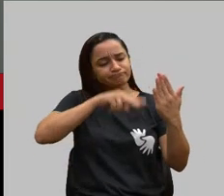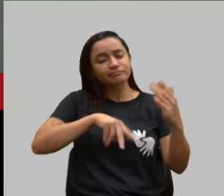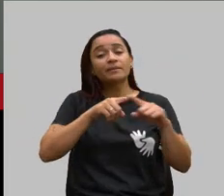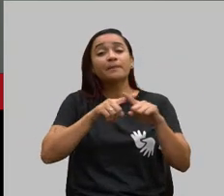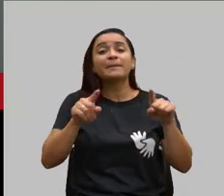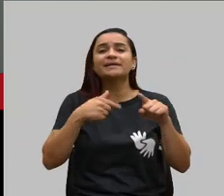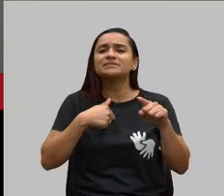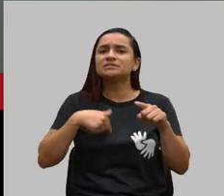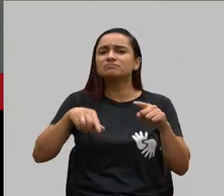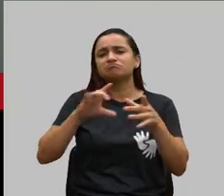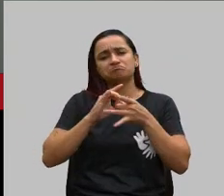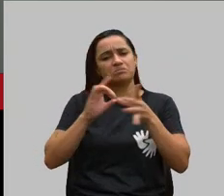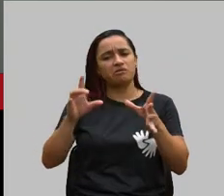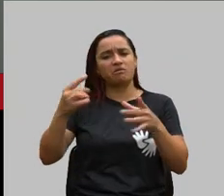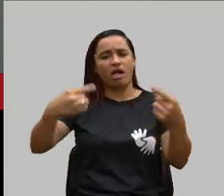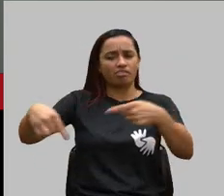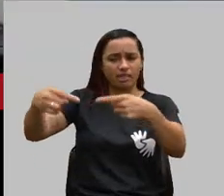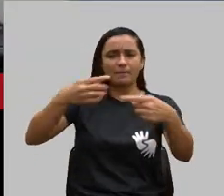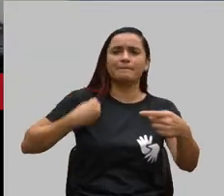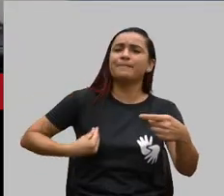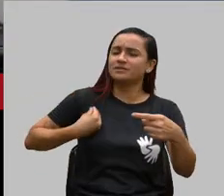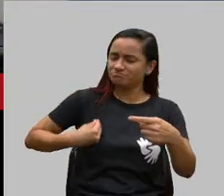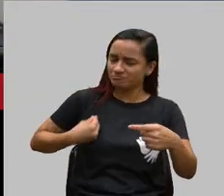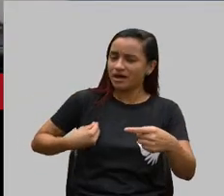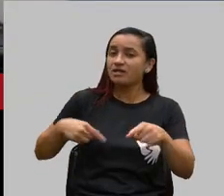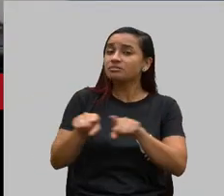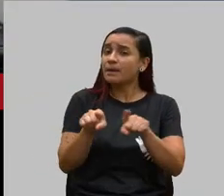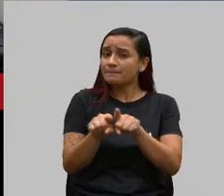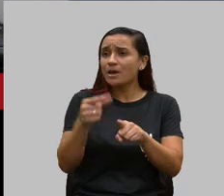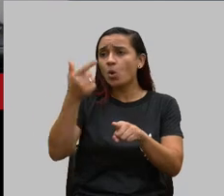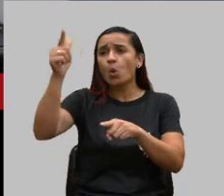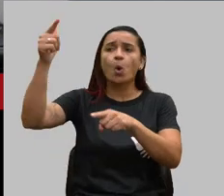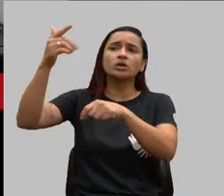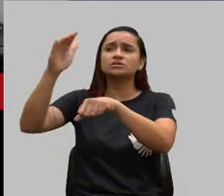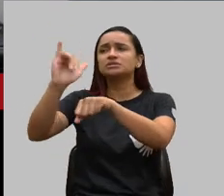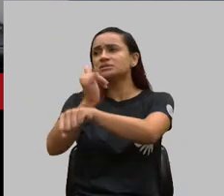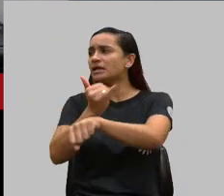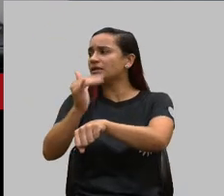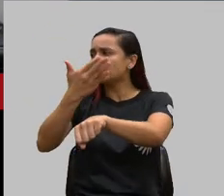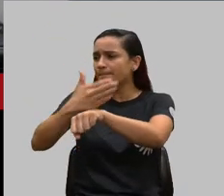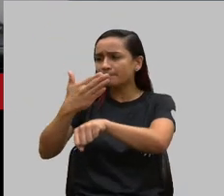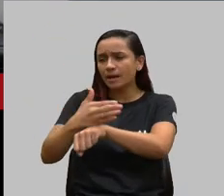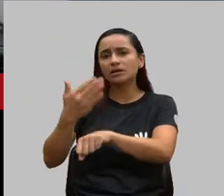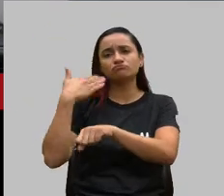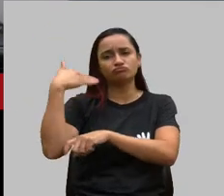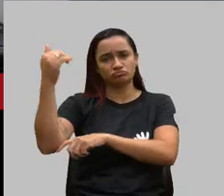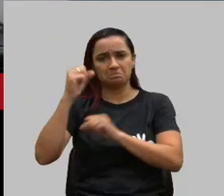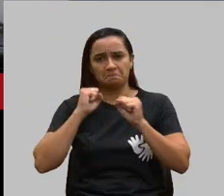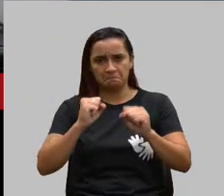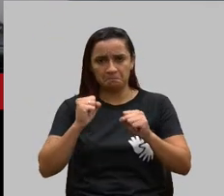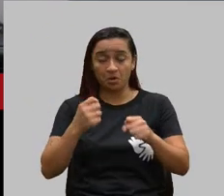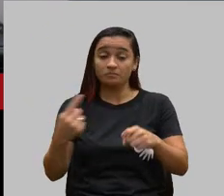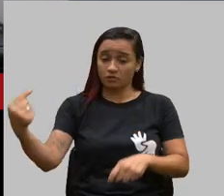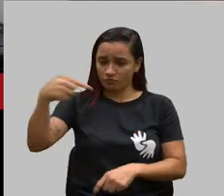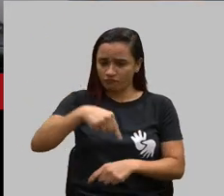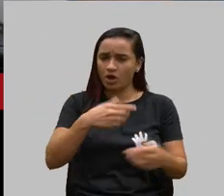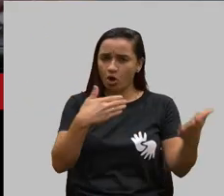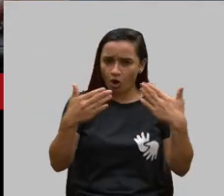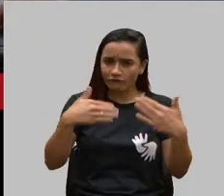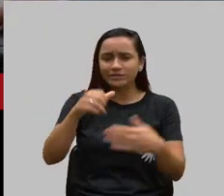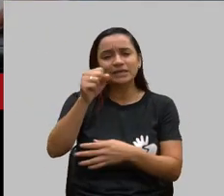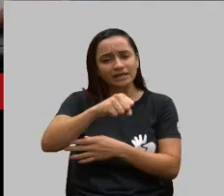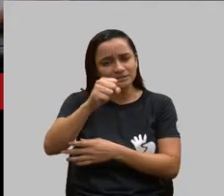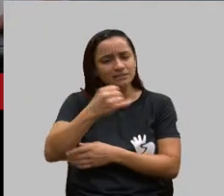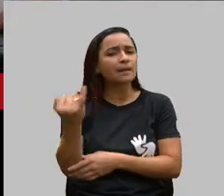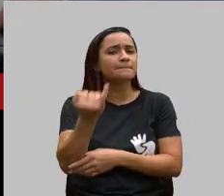vocês para esse debate, e não só o debate, para ações concretas. Acredito que a gente tenha que conversar, sim, conversar muito, mas a